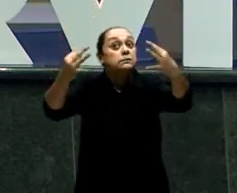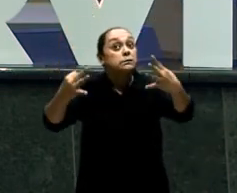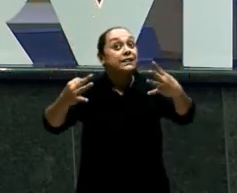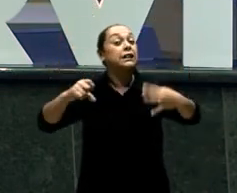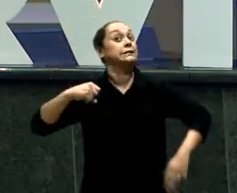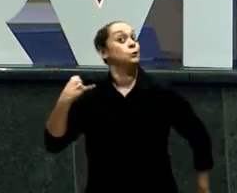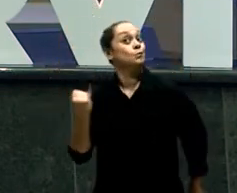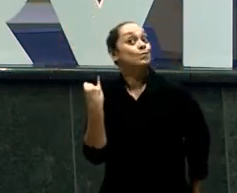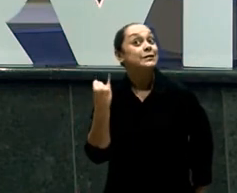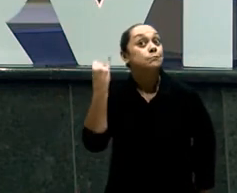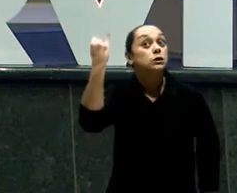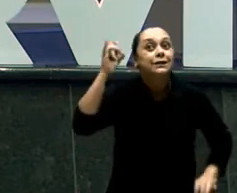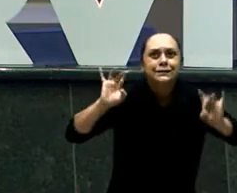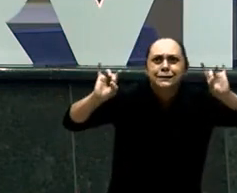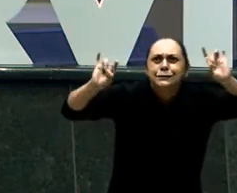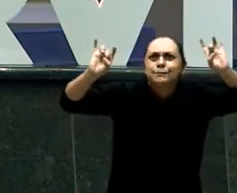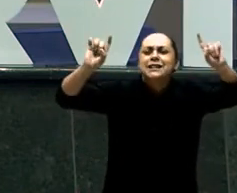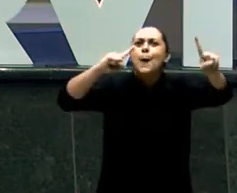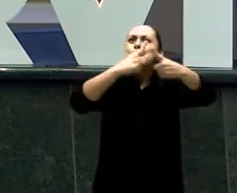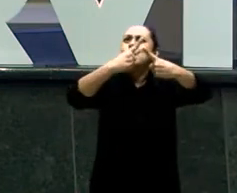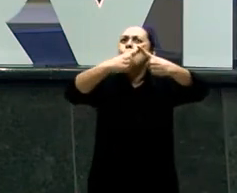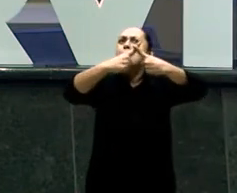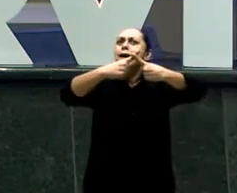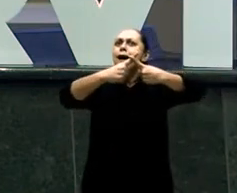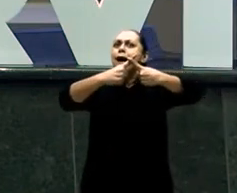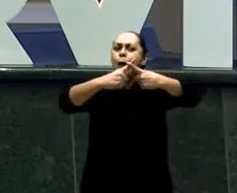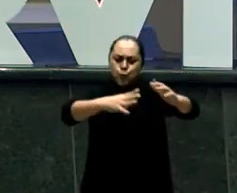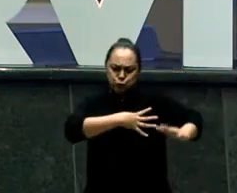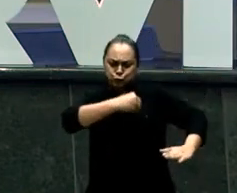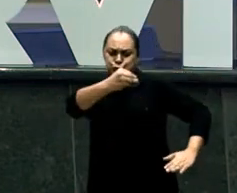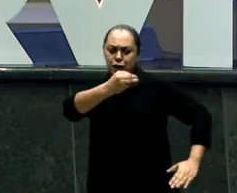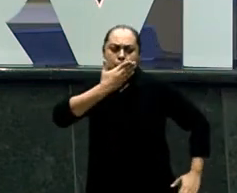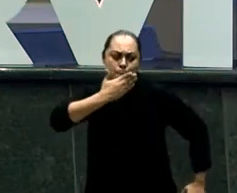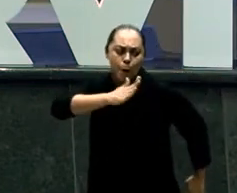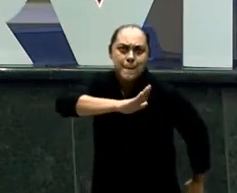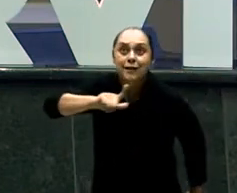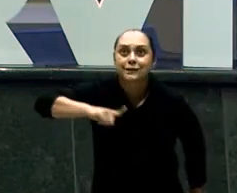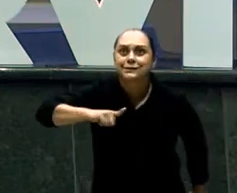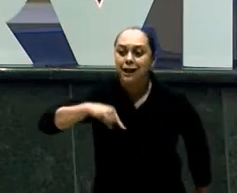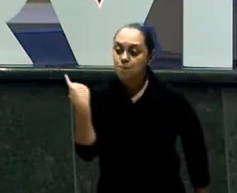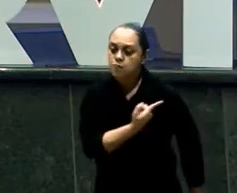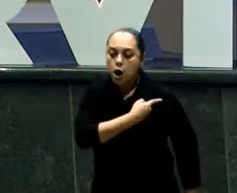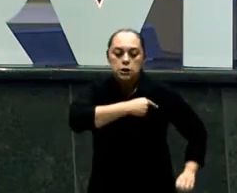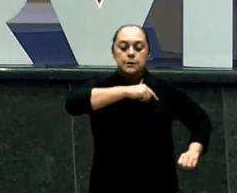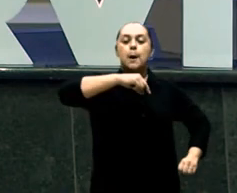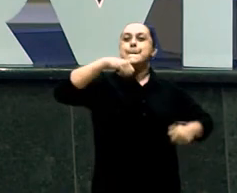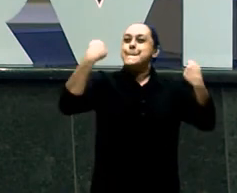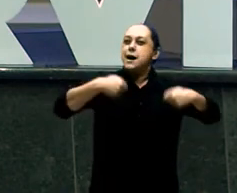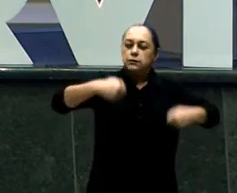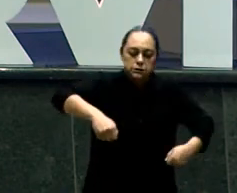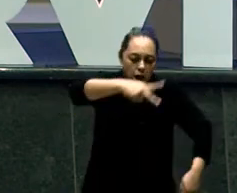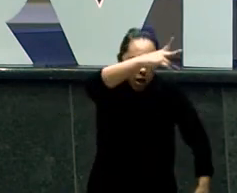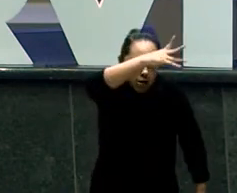detalhes Que irão Reger A vida Daqueles que estão Sendo gerados Por nós Os pais Quantas